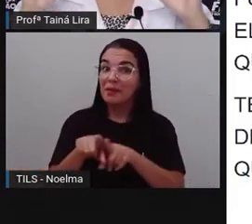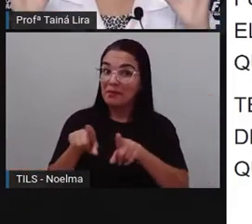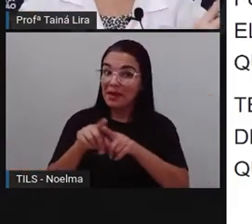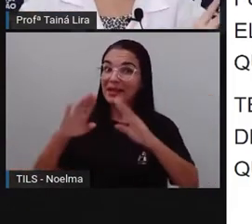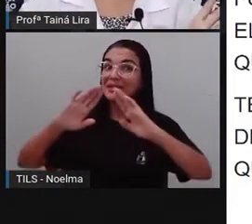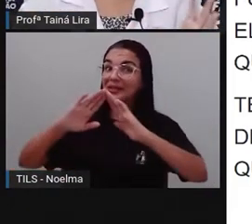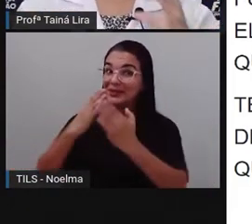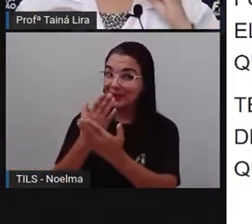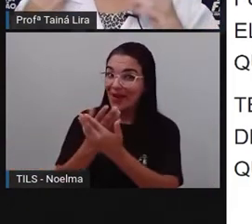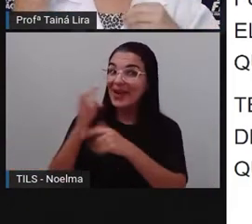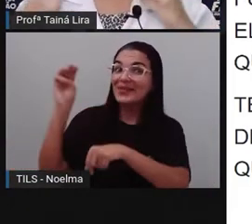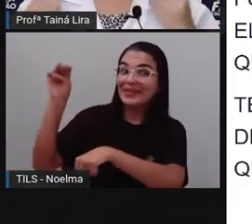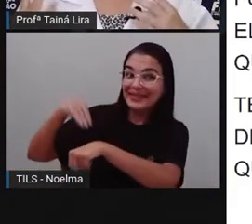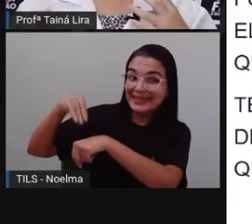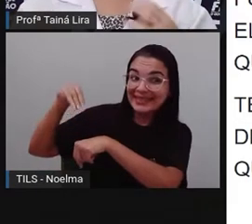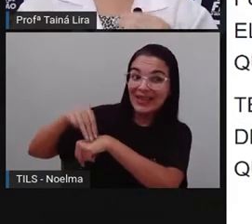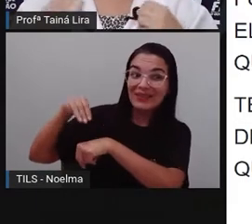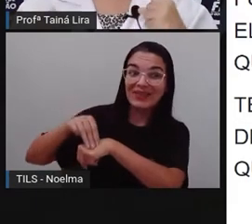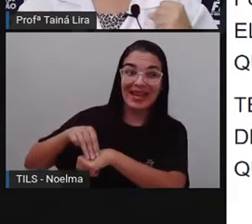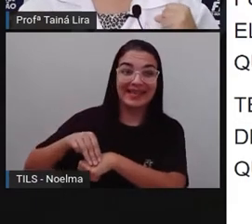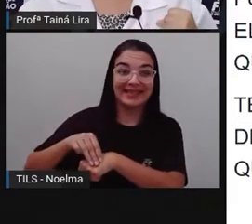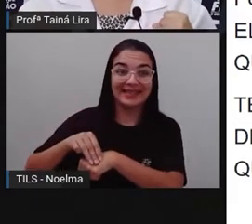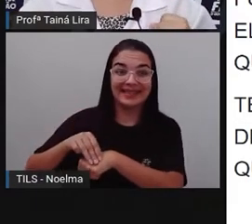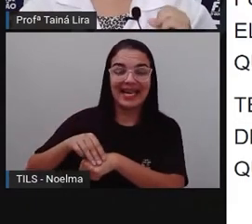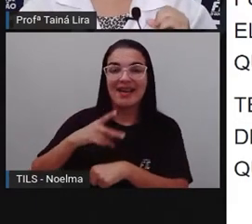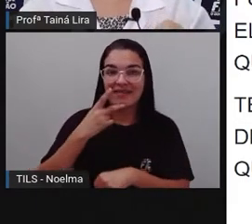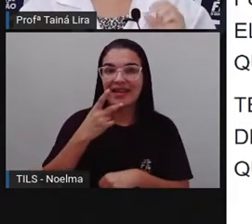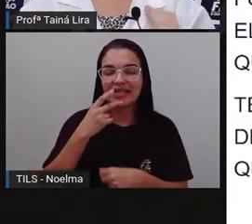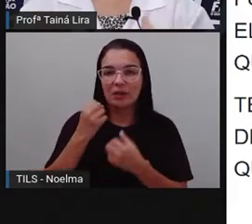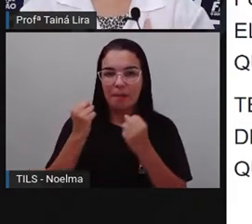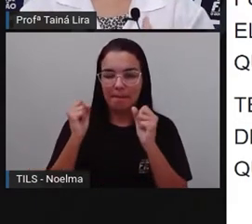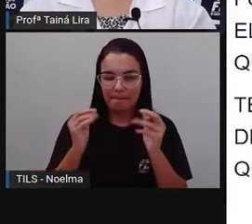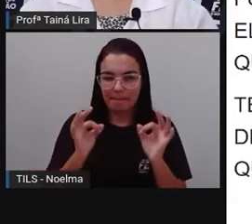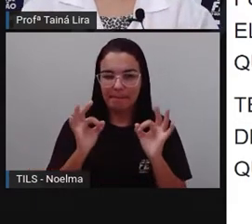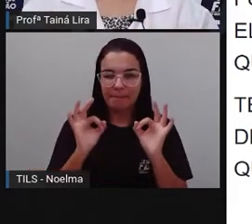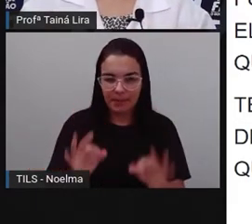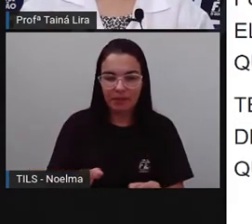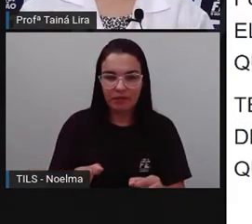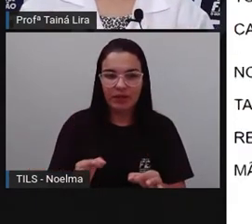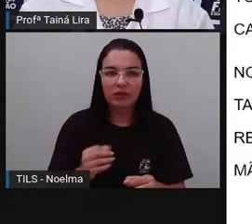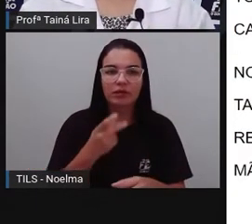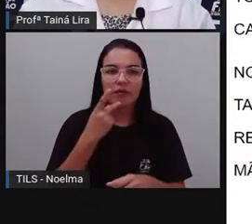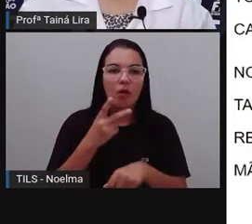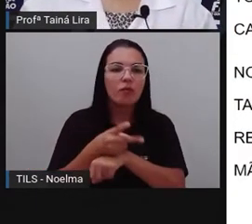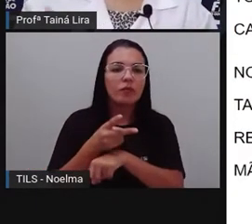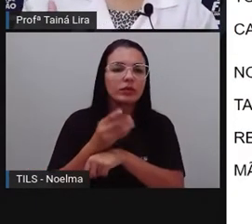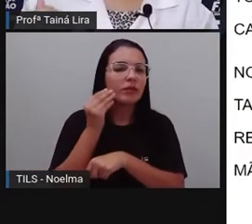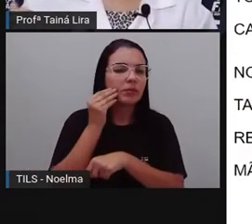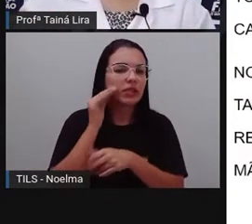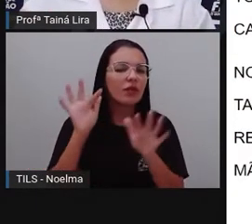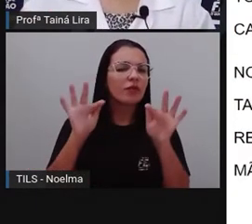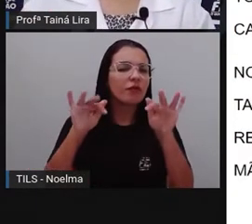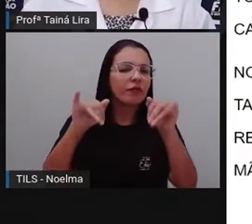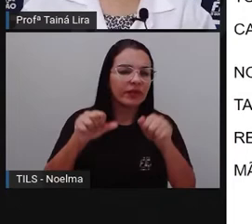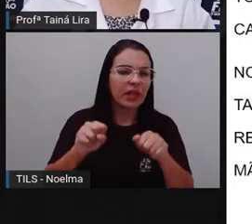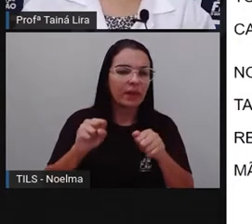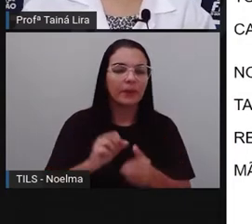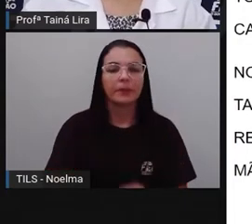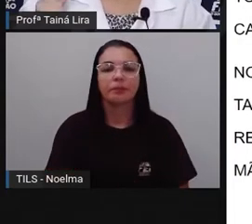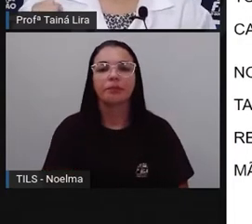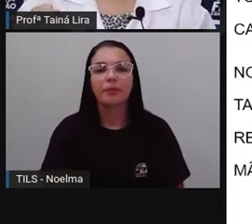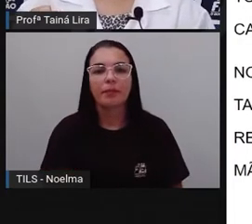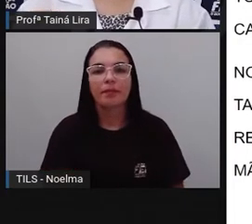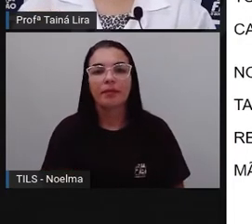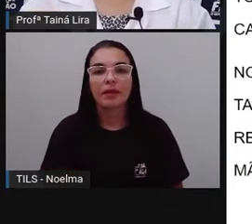vamos ver um vídeo falando bem sobre essas questões, tá certo? Olha lá, um outro povo,